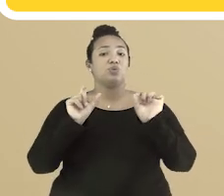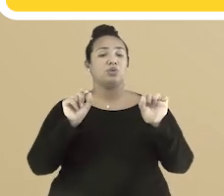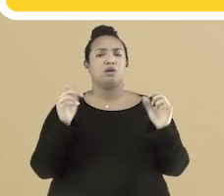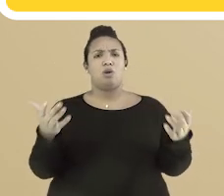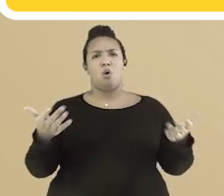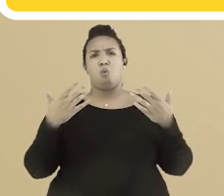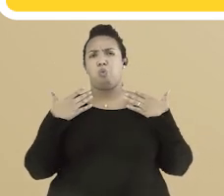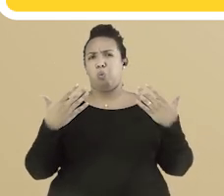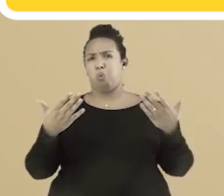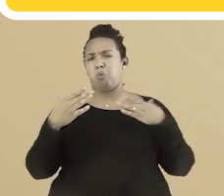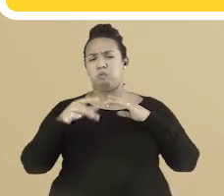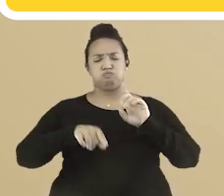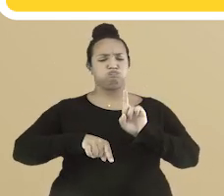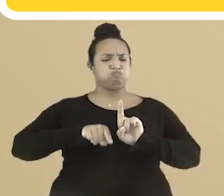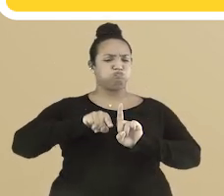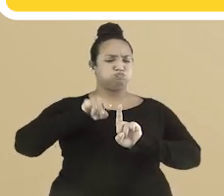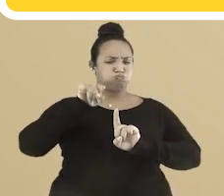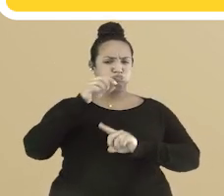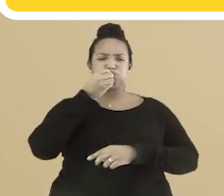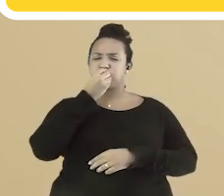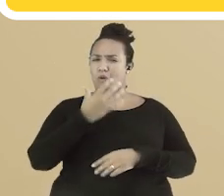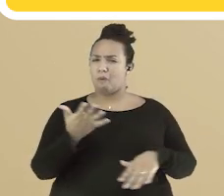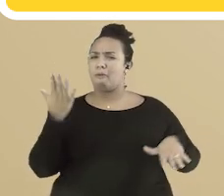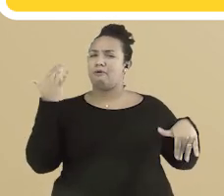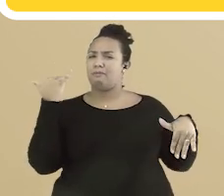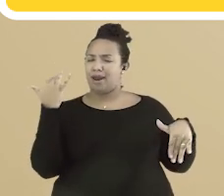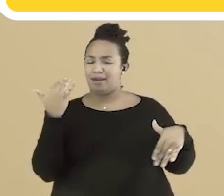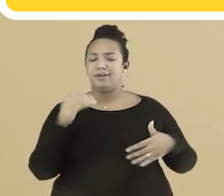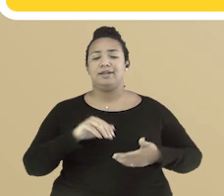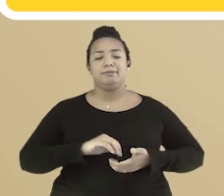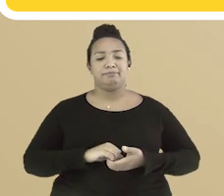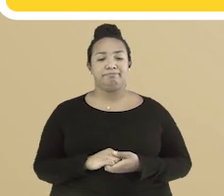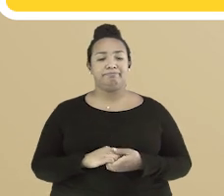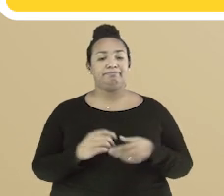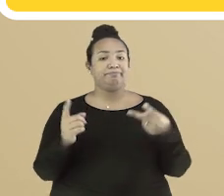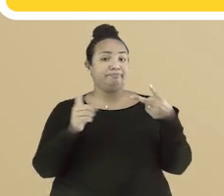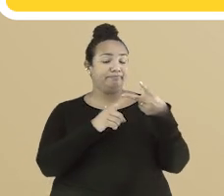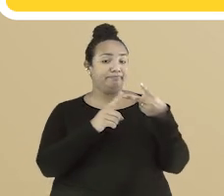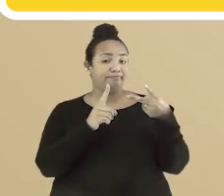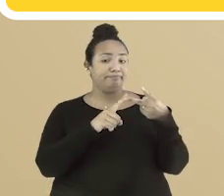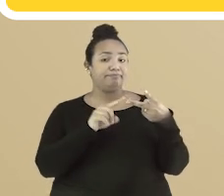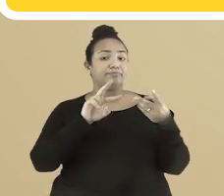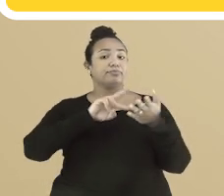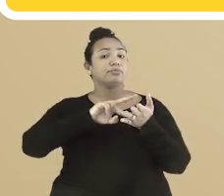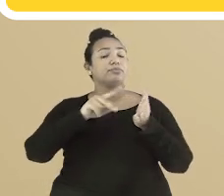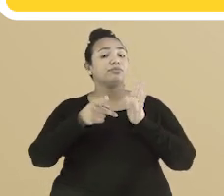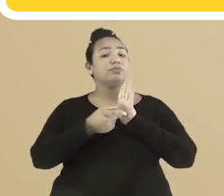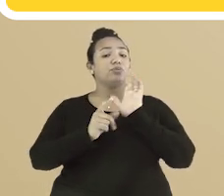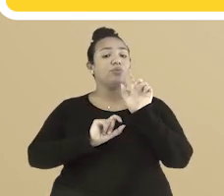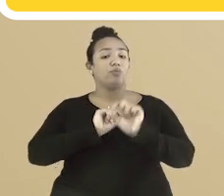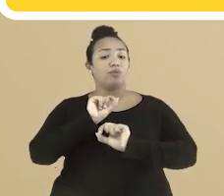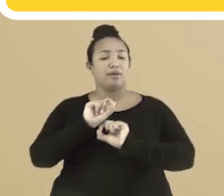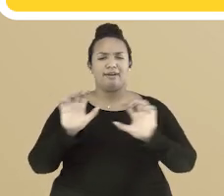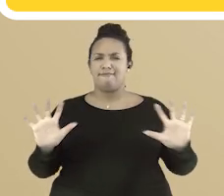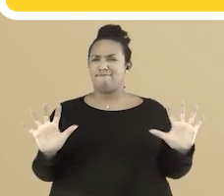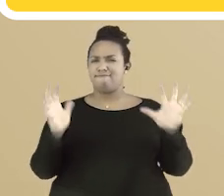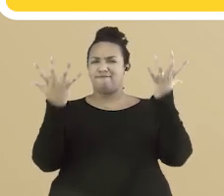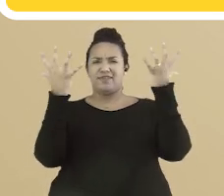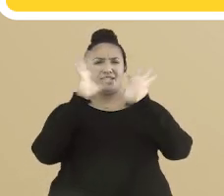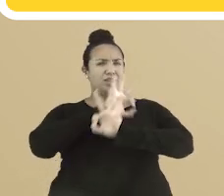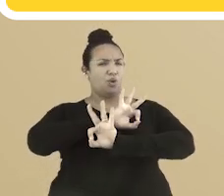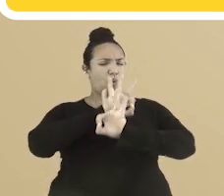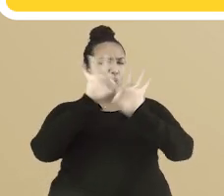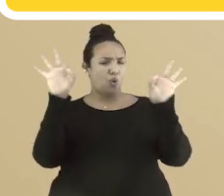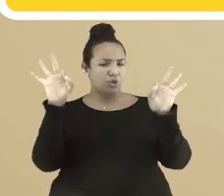sol estava bem quente. Bom para pegar uma praia. Já no segundo, quer dizer que a festa foi muito